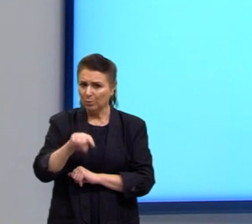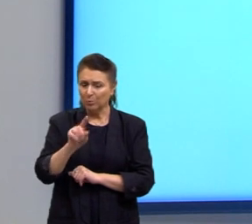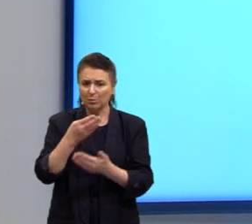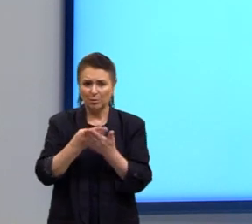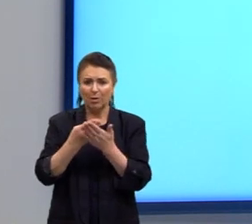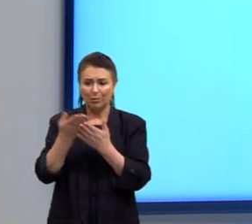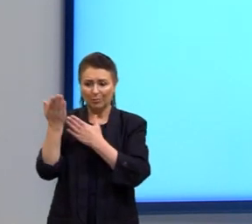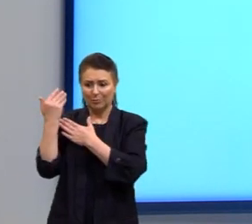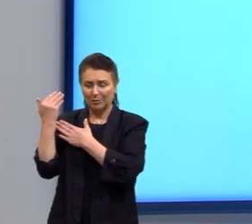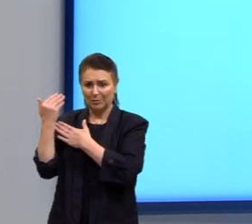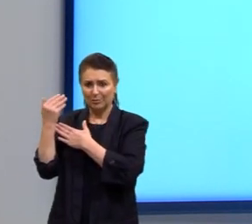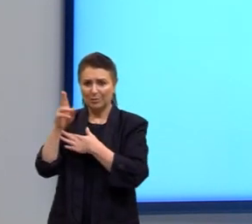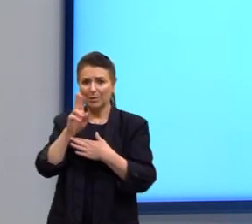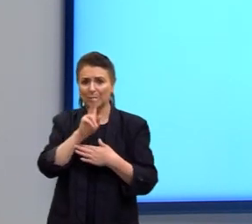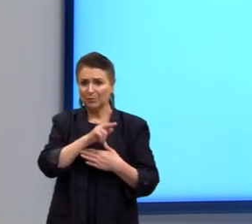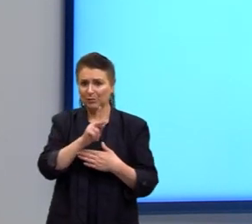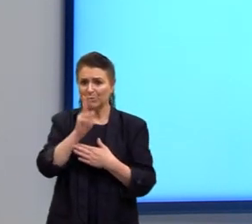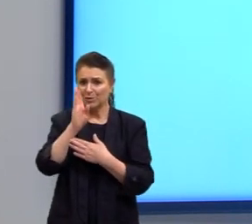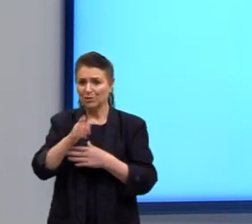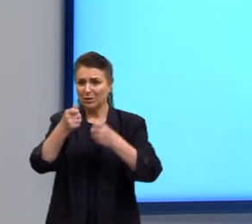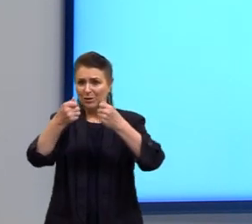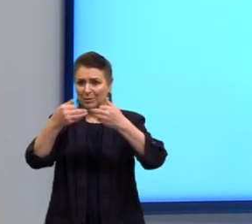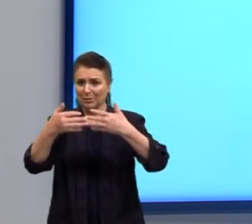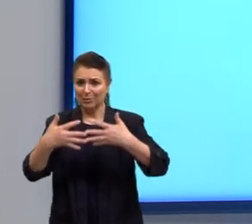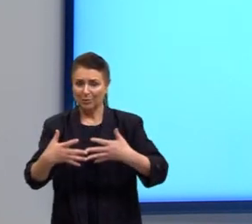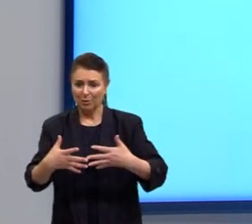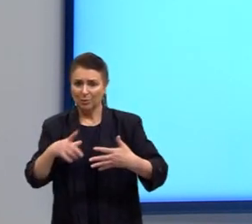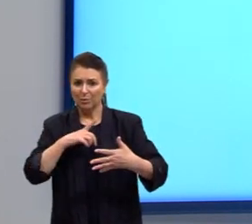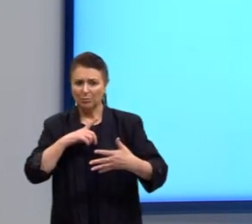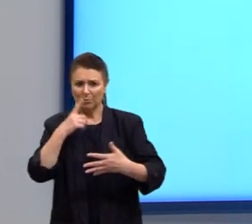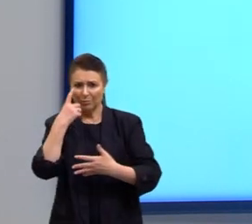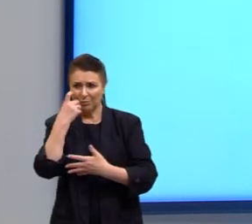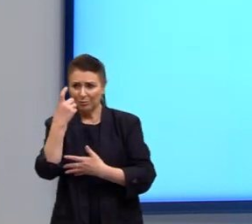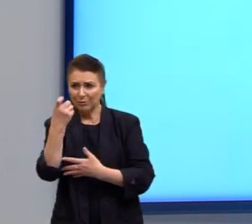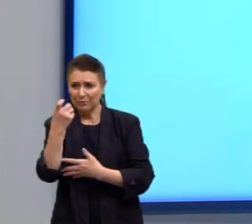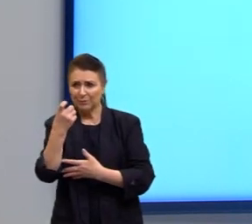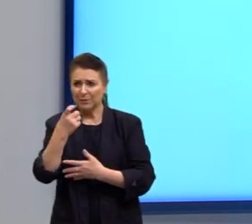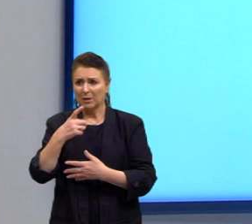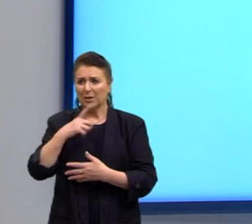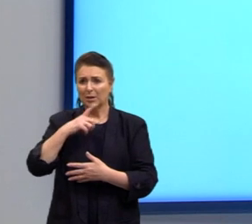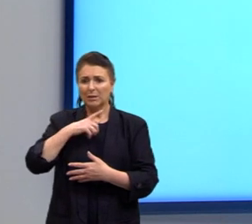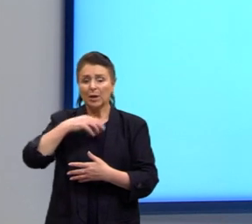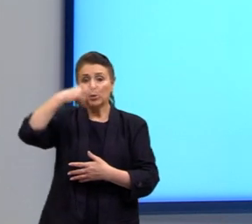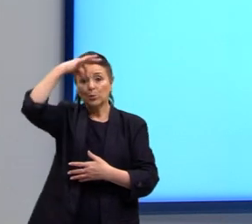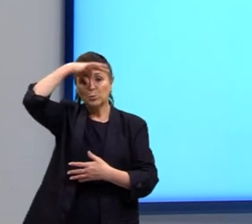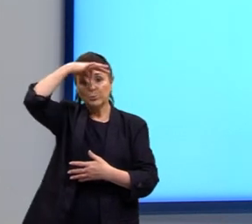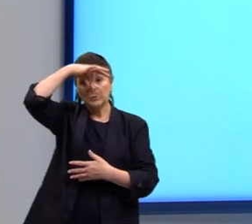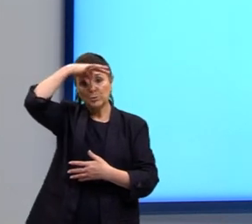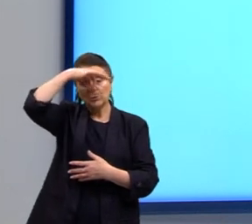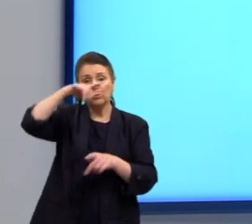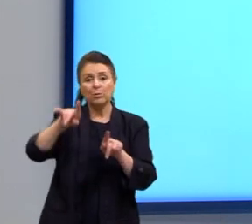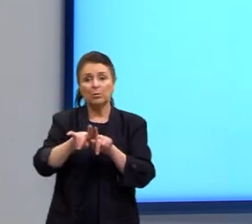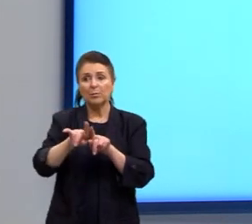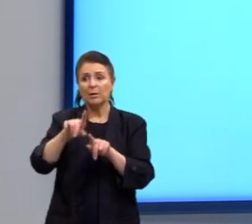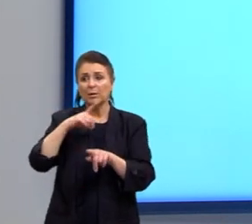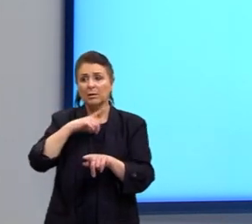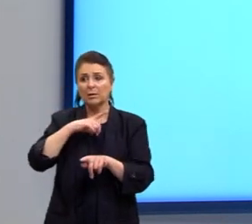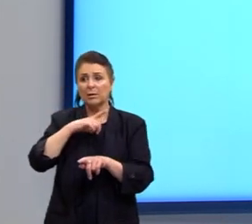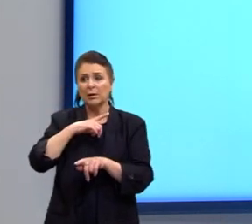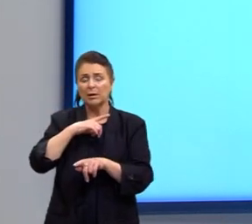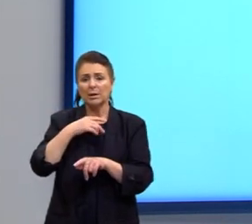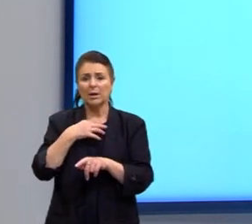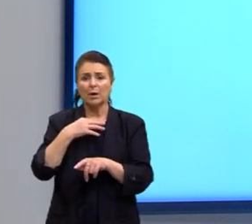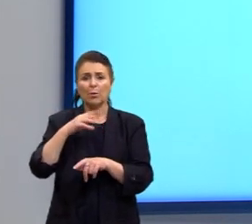passada, nós citamos alguns, até alguns que são curiosos, como o cui peruano, que é o